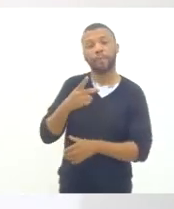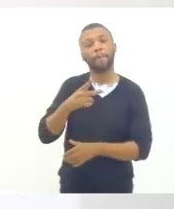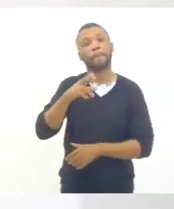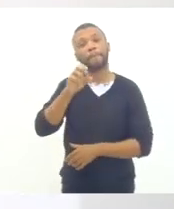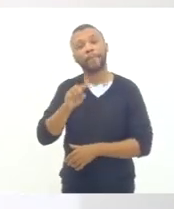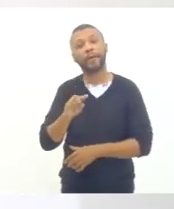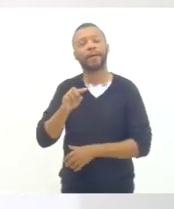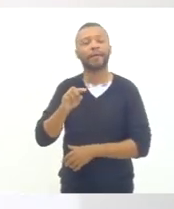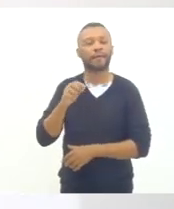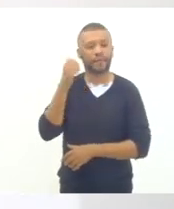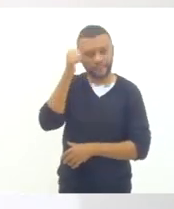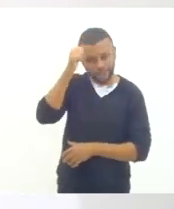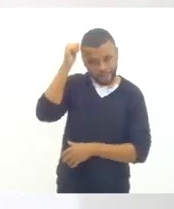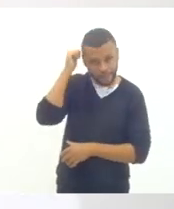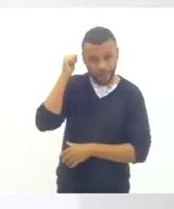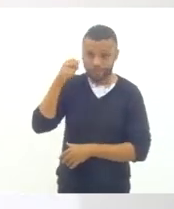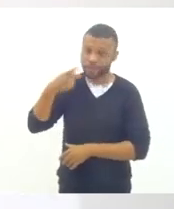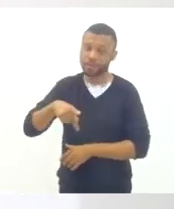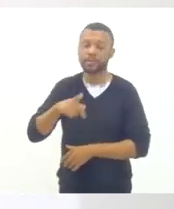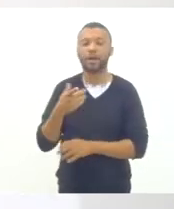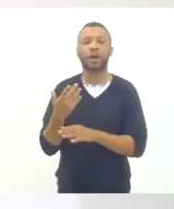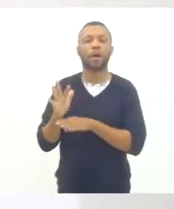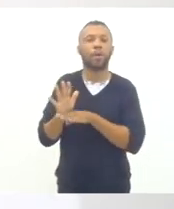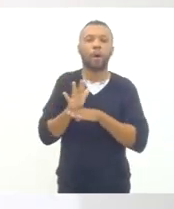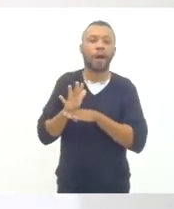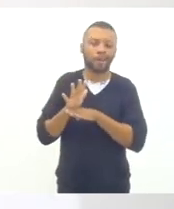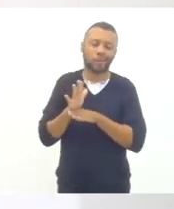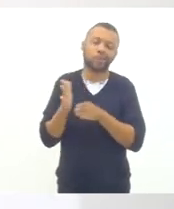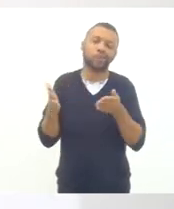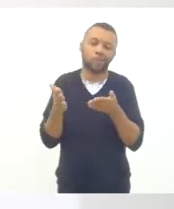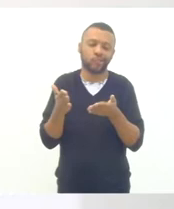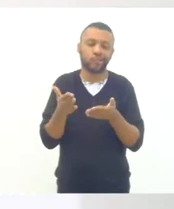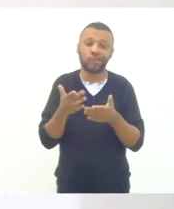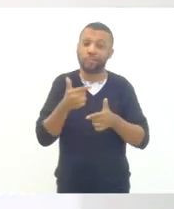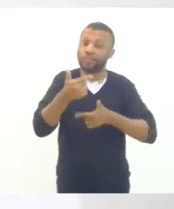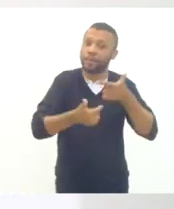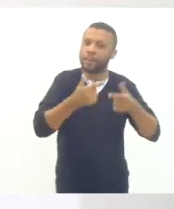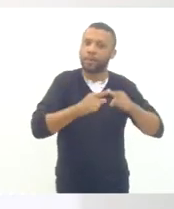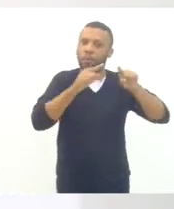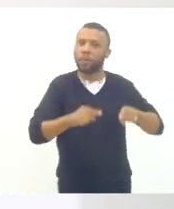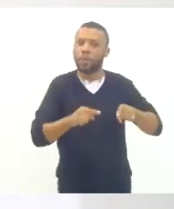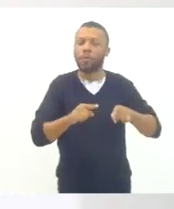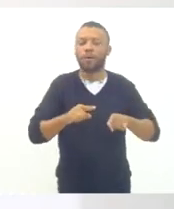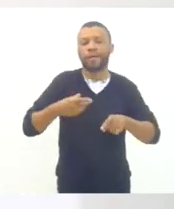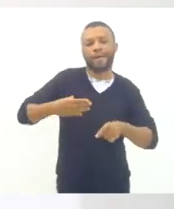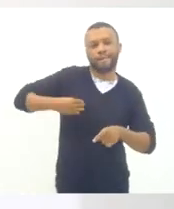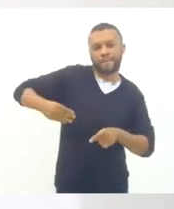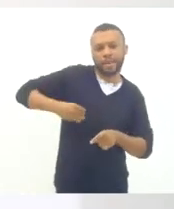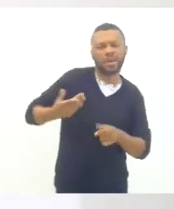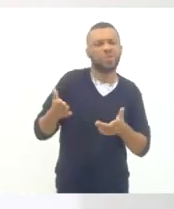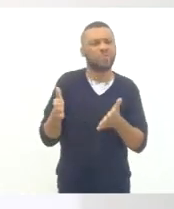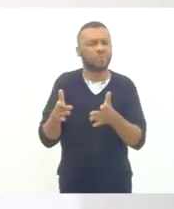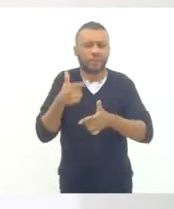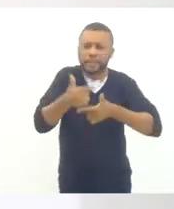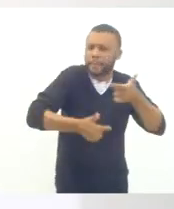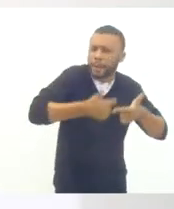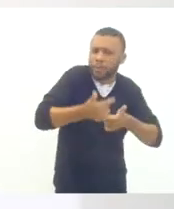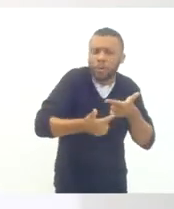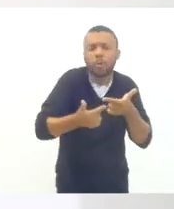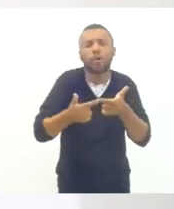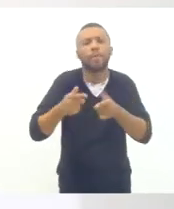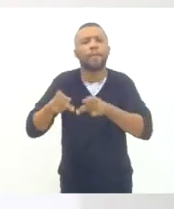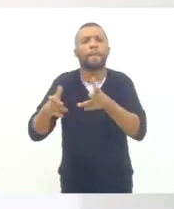nosso pré-vestibular do Centro-PERJ, que hoje coloca muitos trabalhadores e filhos de trabalhadores e população menos